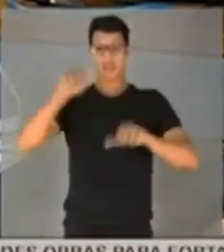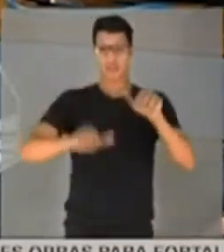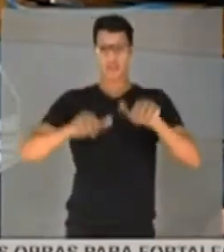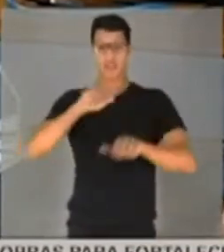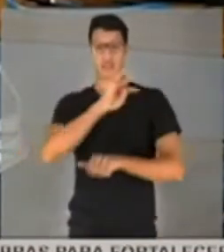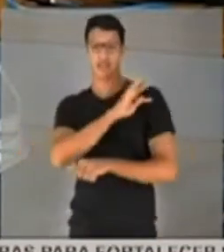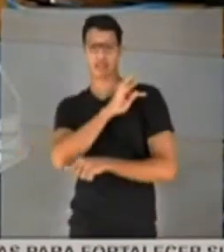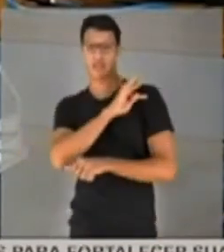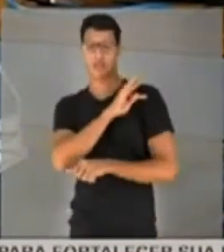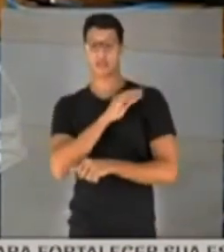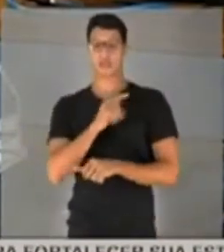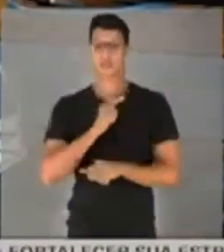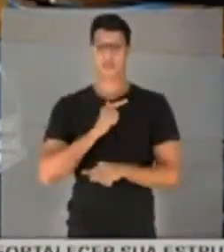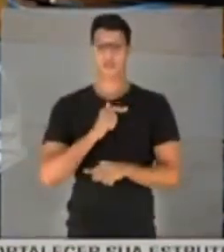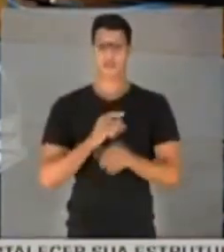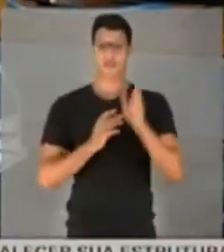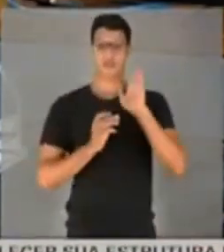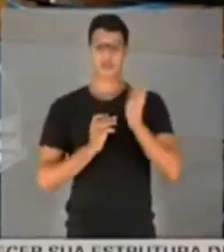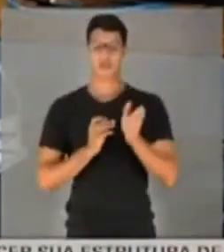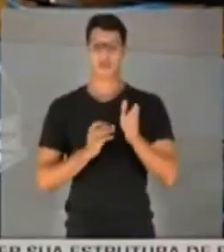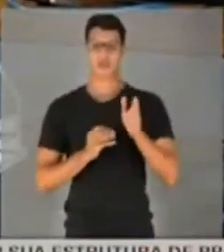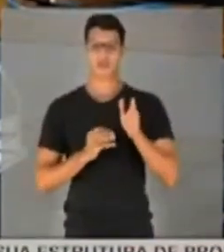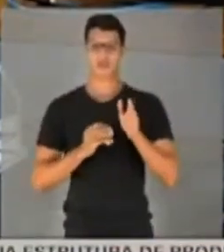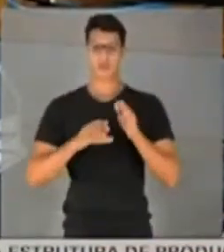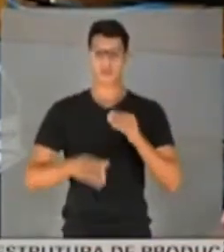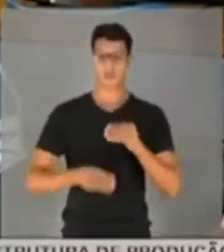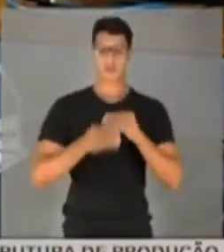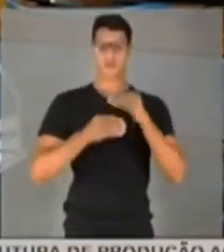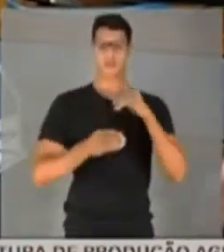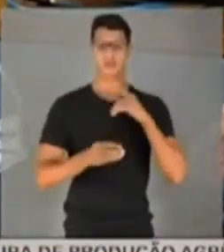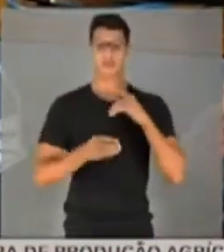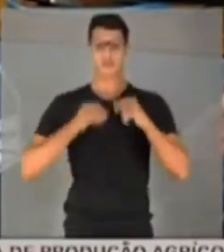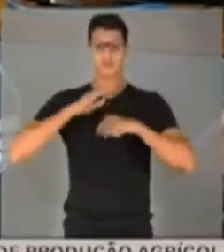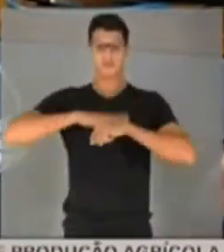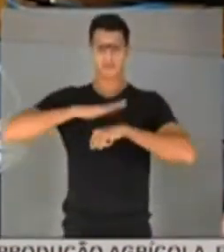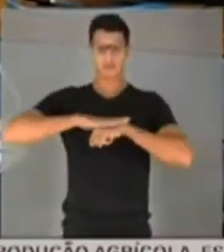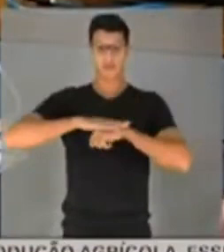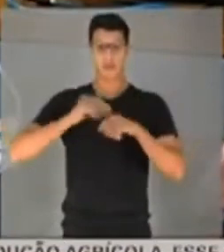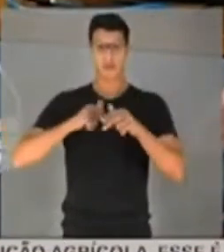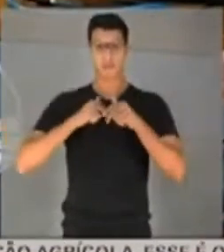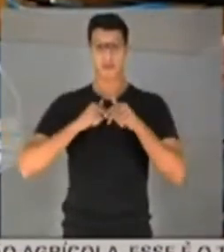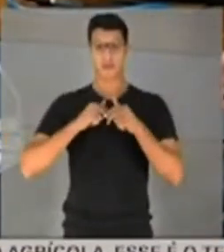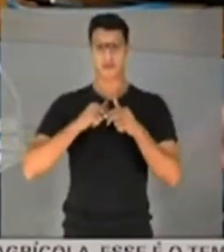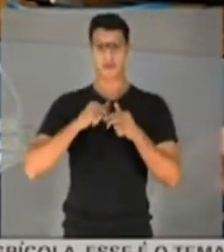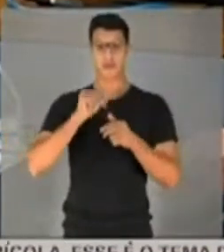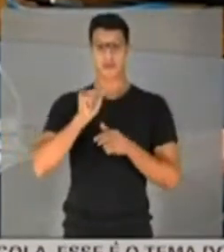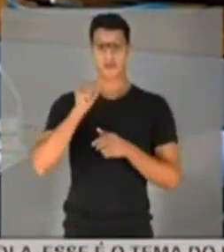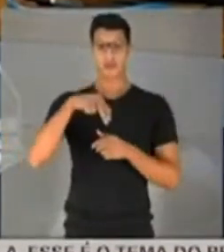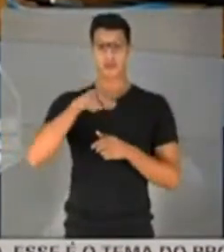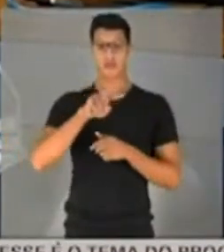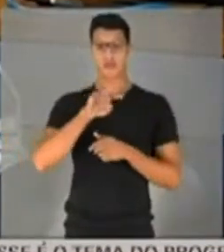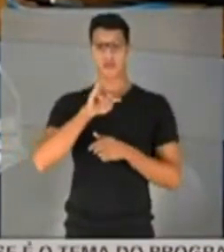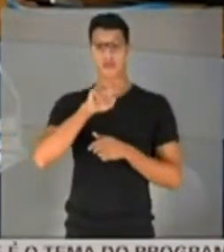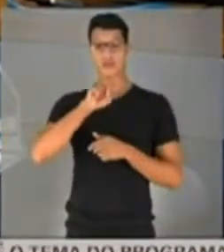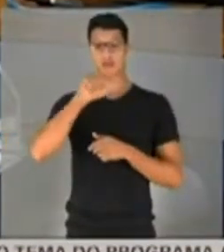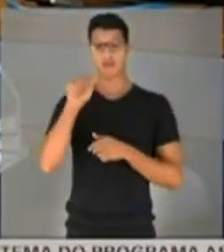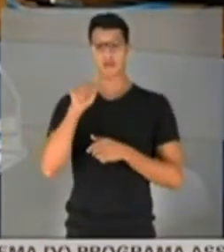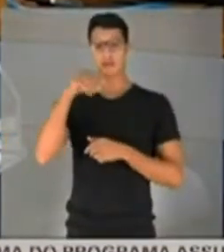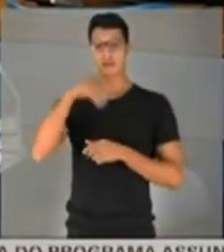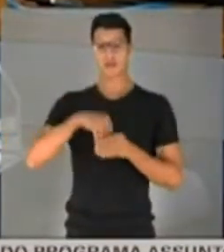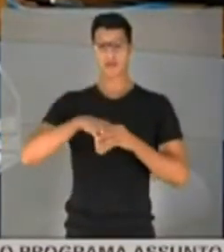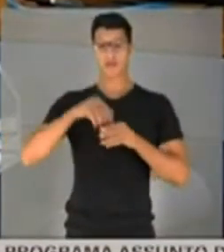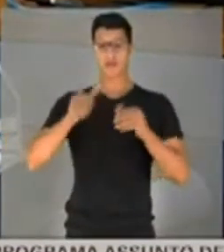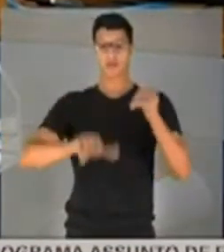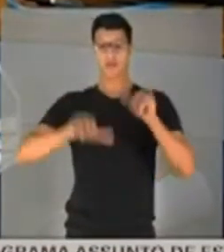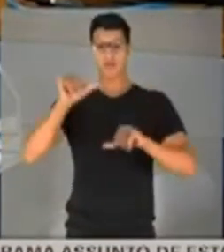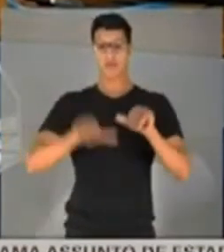técnica, já reitero, feita pela Agência Nacional de Vigilância Sanitária nos laboratórios